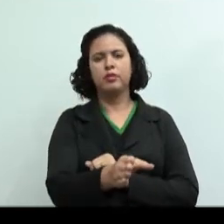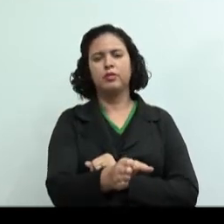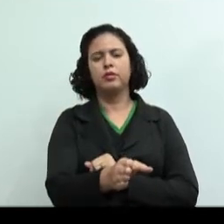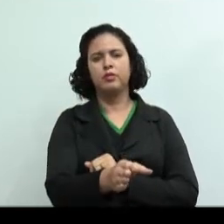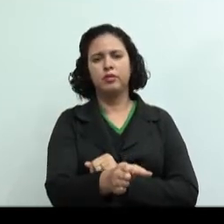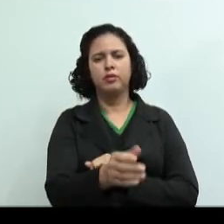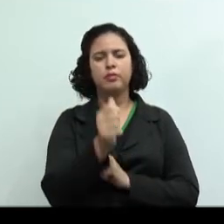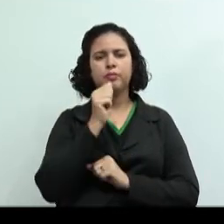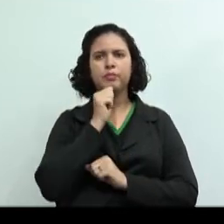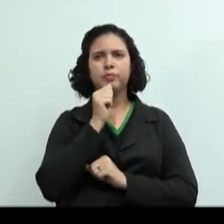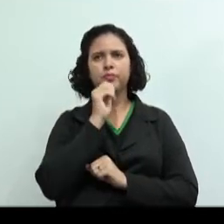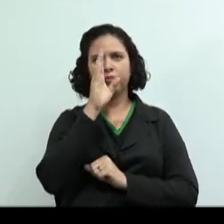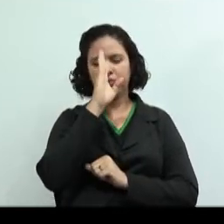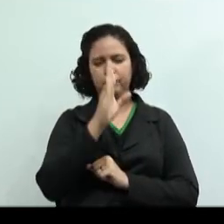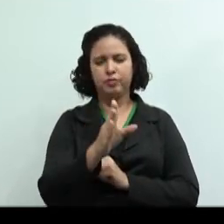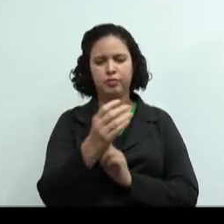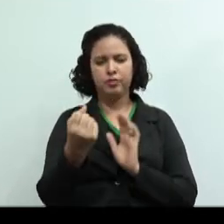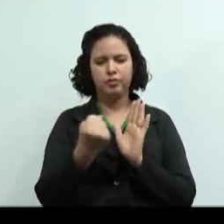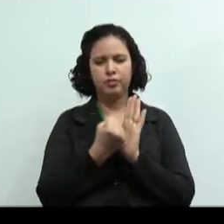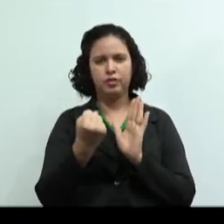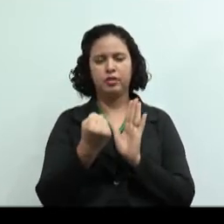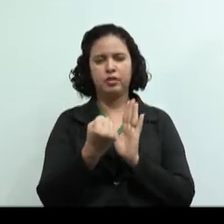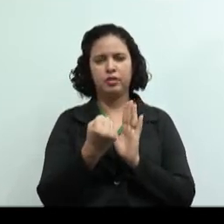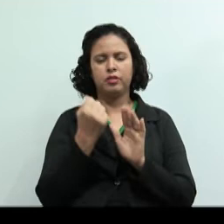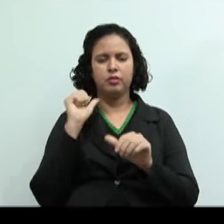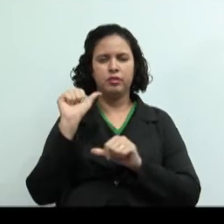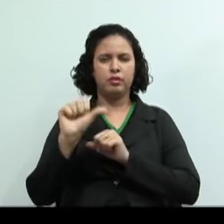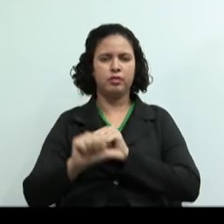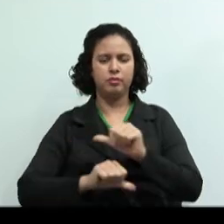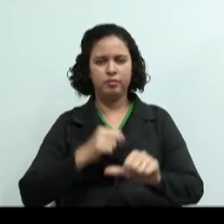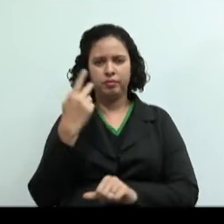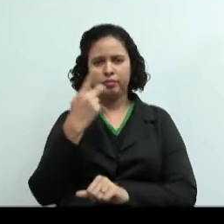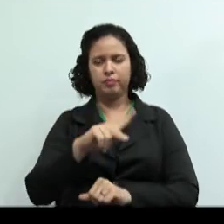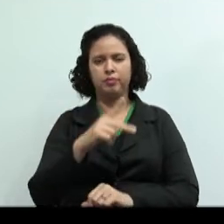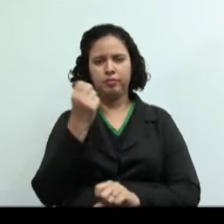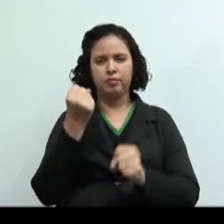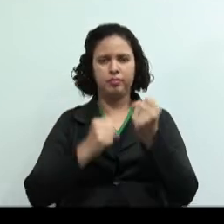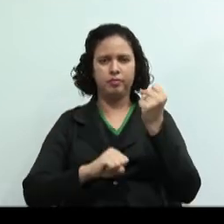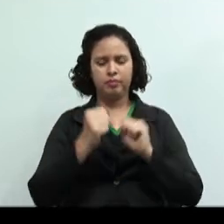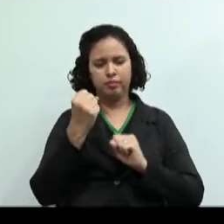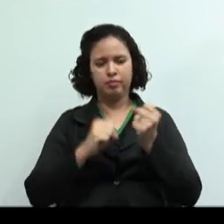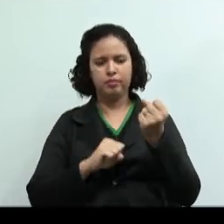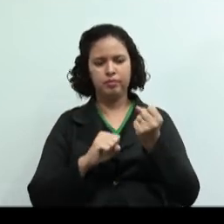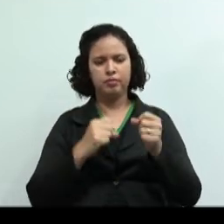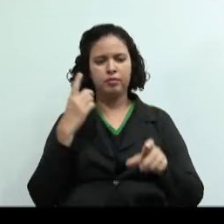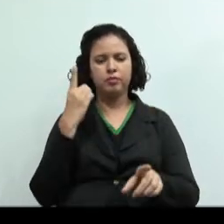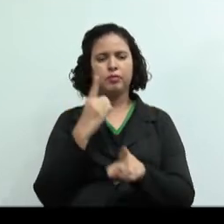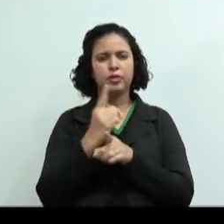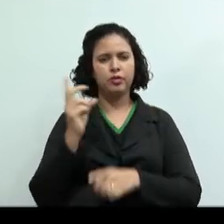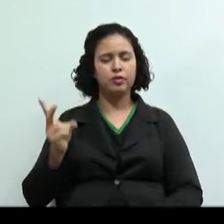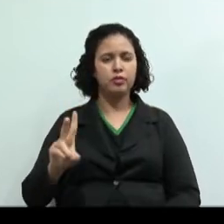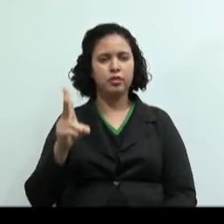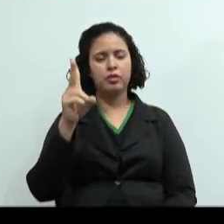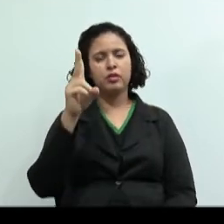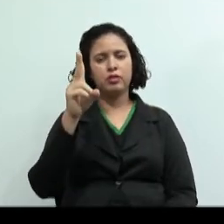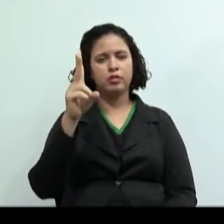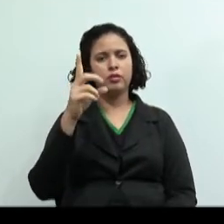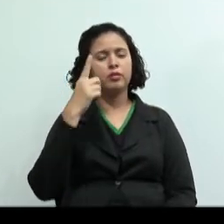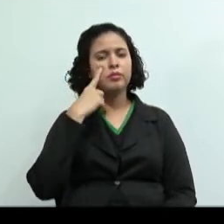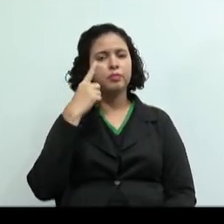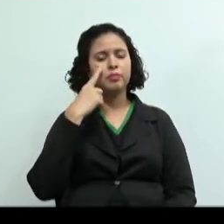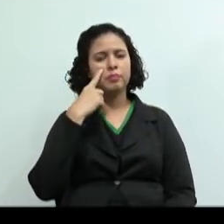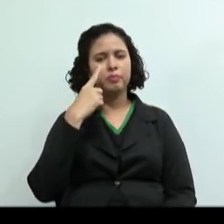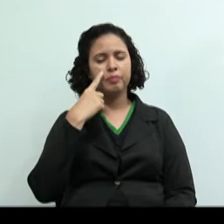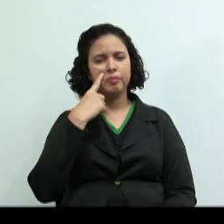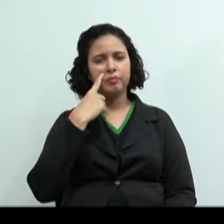indiretos, fixos e variáveis de sua fábrica. Ache os valores com base nos dados